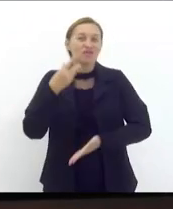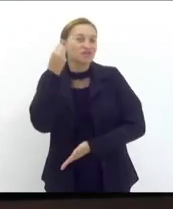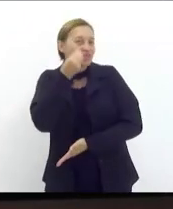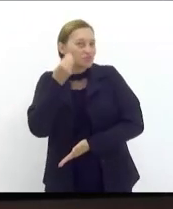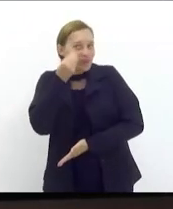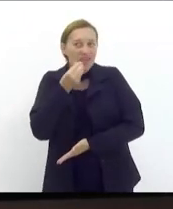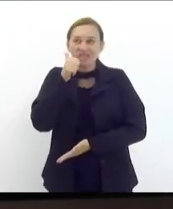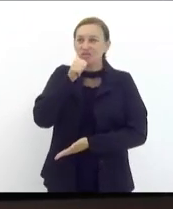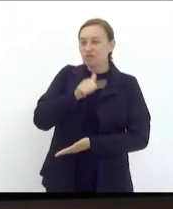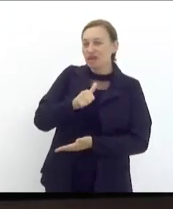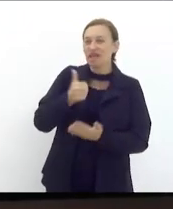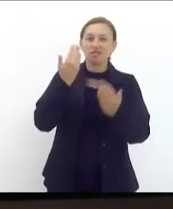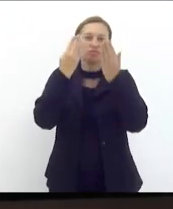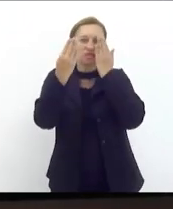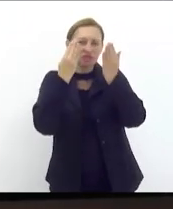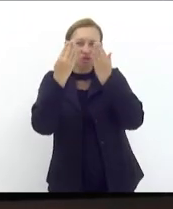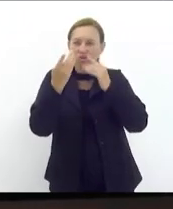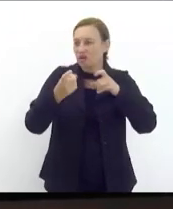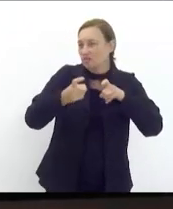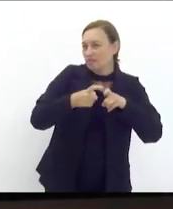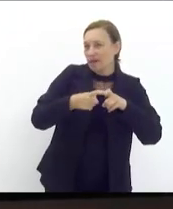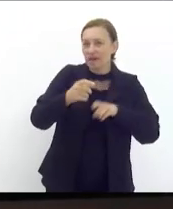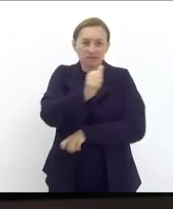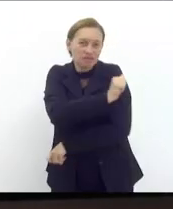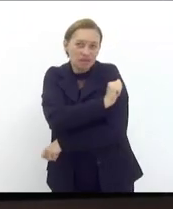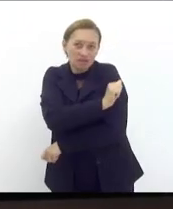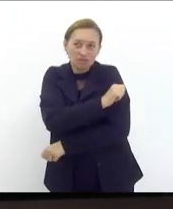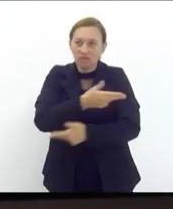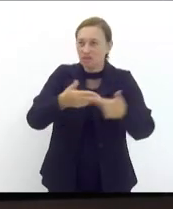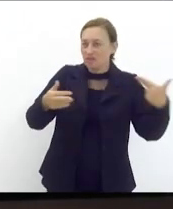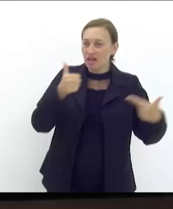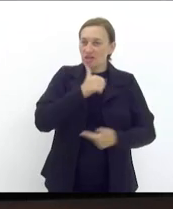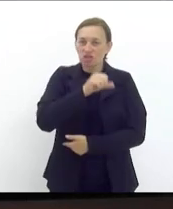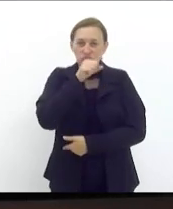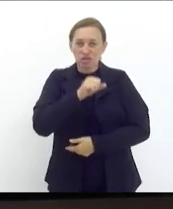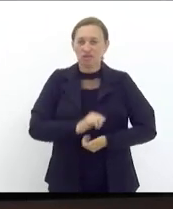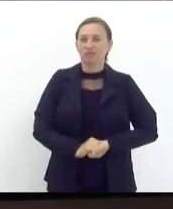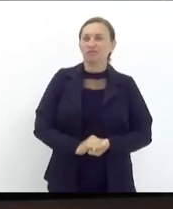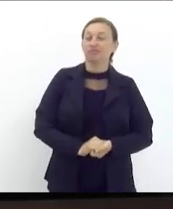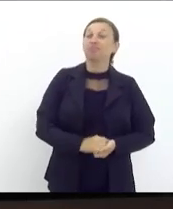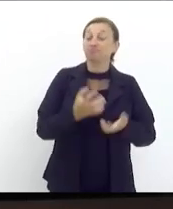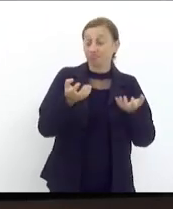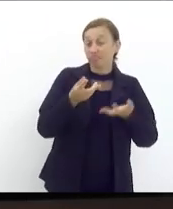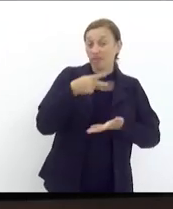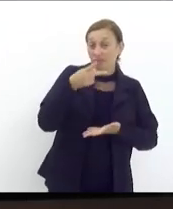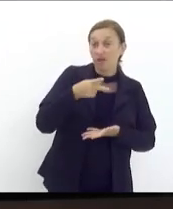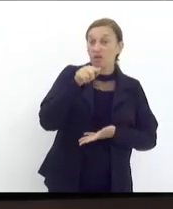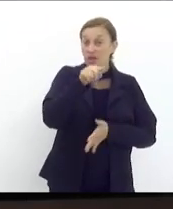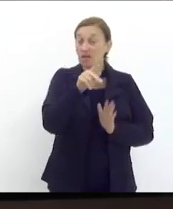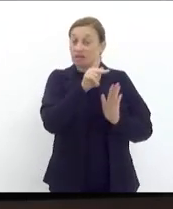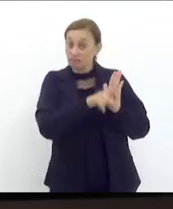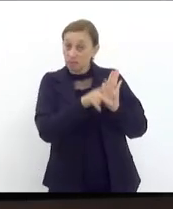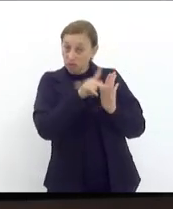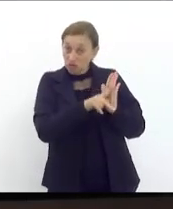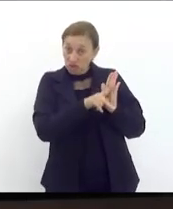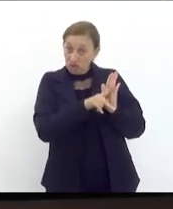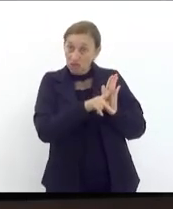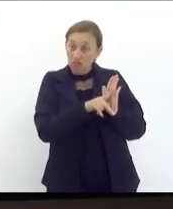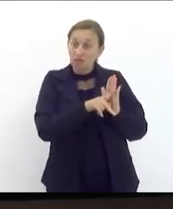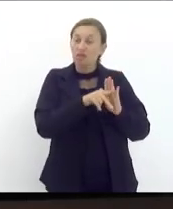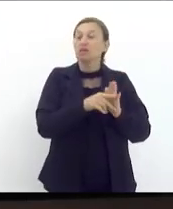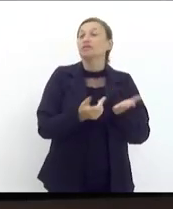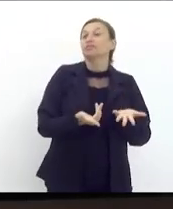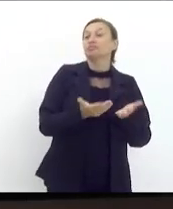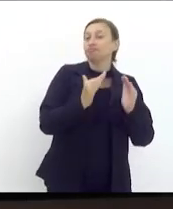psicólogas, médicas, estudantes e muitas mães. Eu quero ressaltar que esse PL protocolado aqui nessa casa